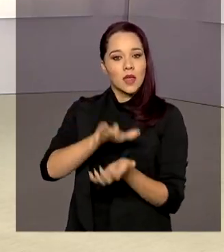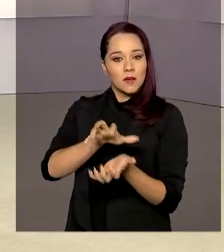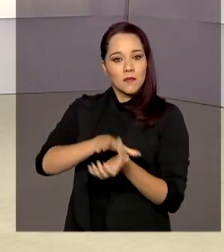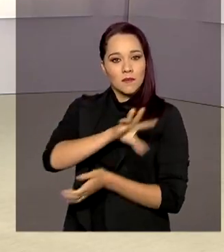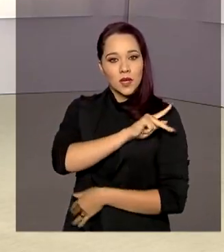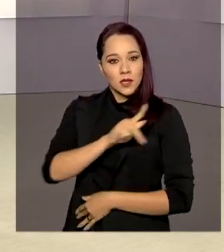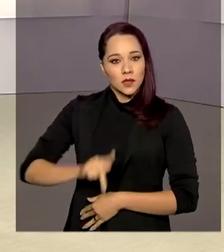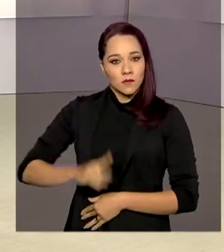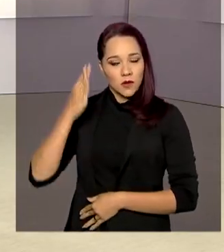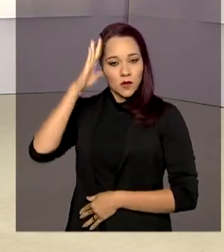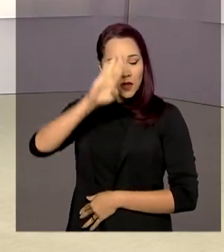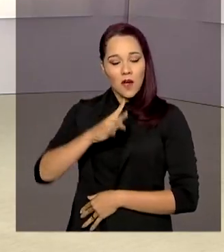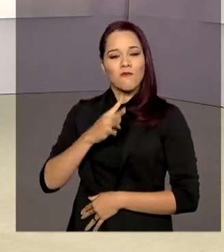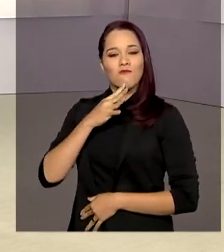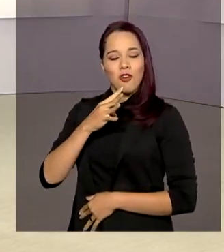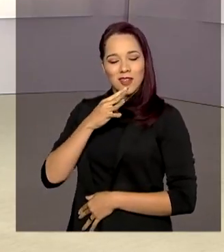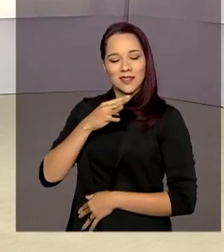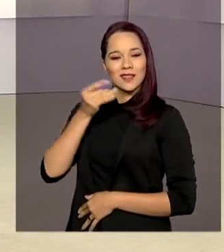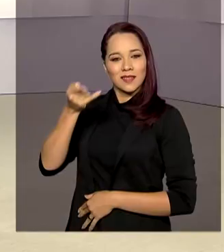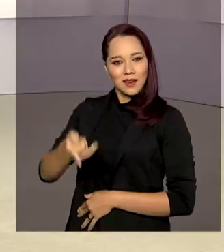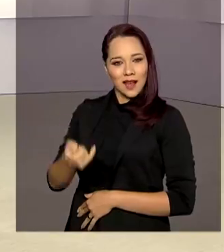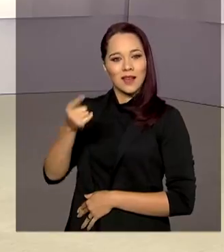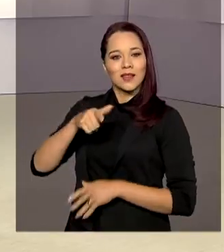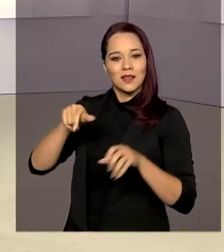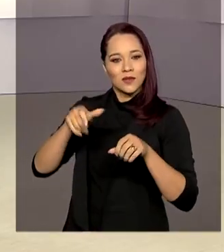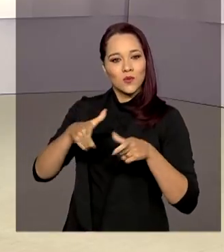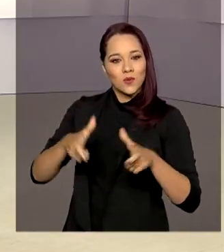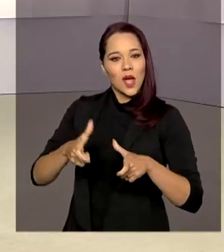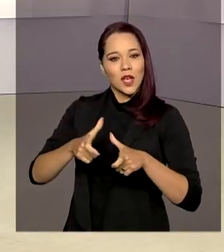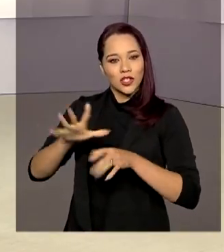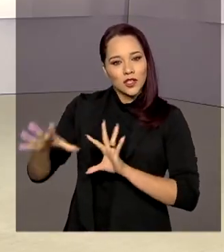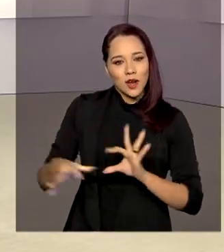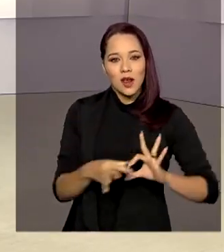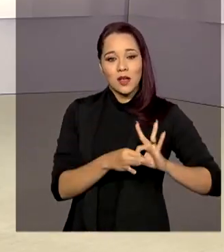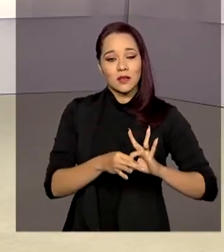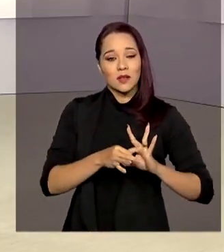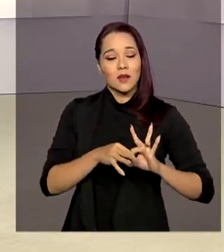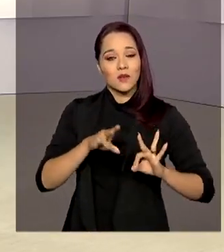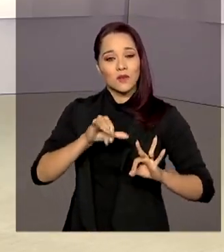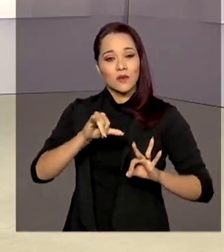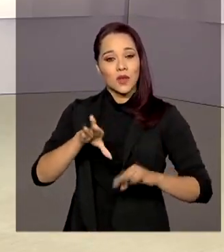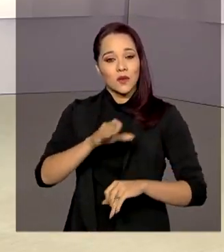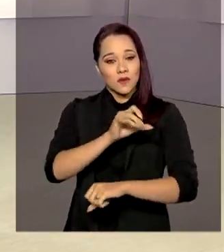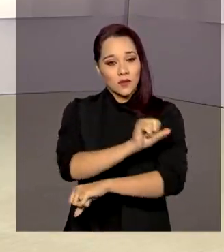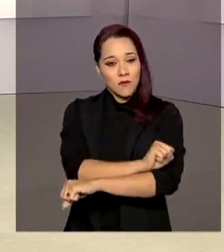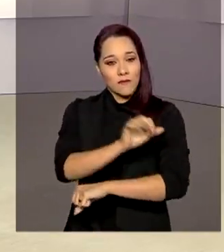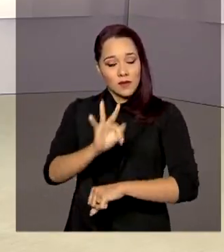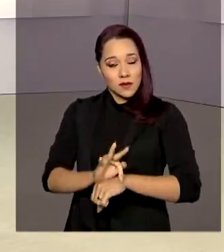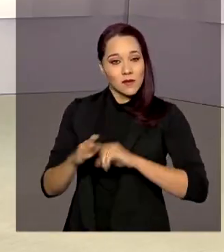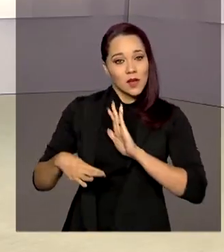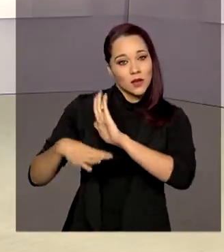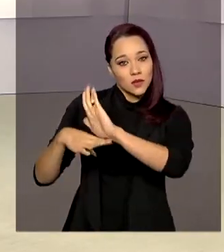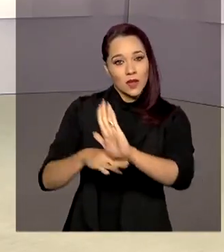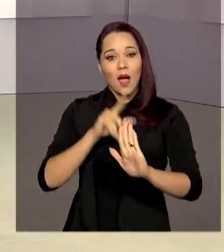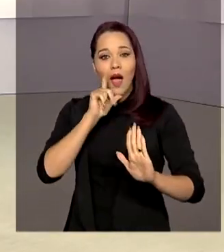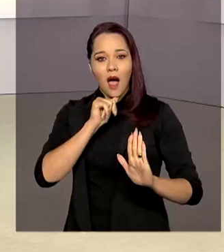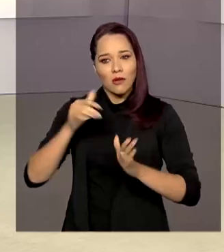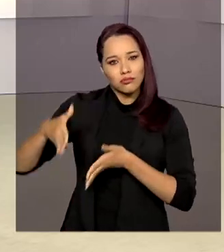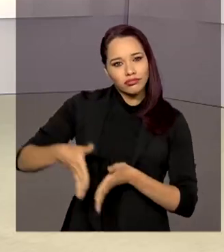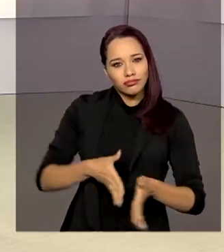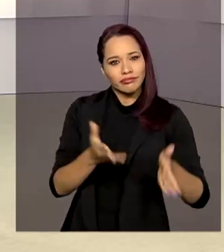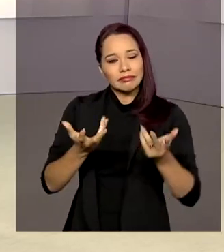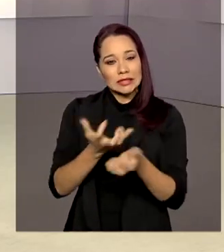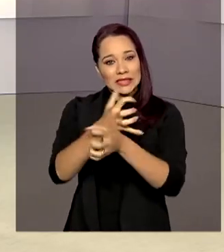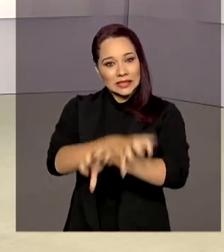conheceu mais uma estação de bombeamento do projeto de integração do Rio São Francisco, obra que vai ajudar a transportar água para o